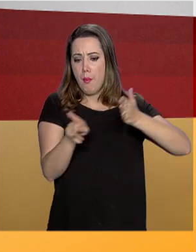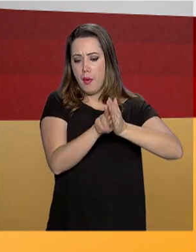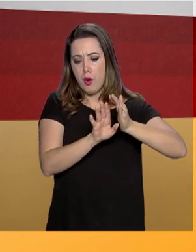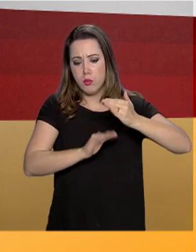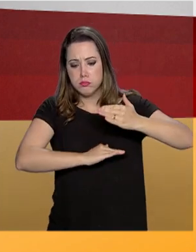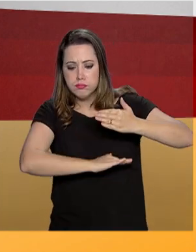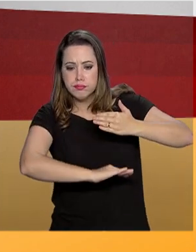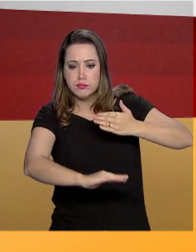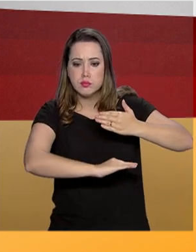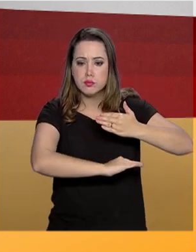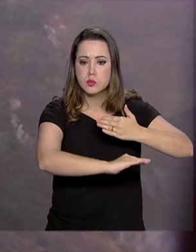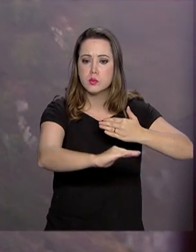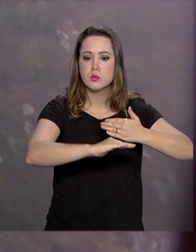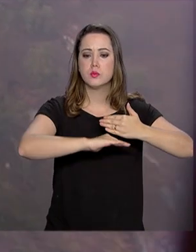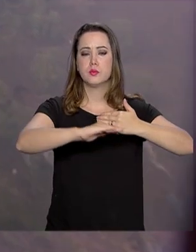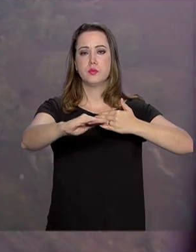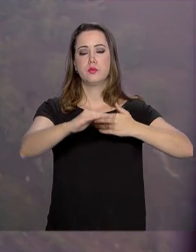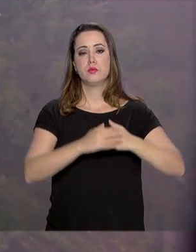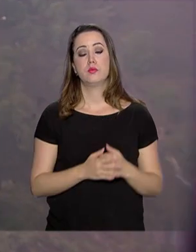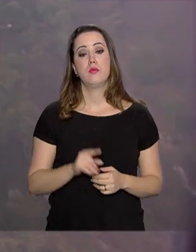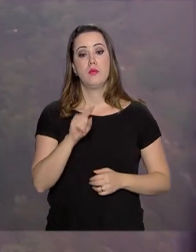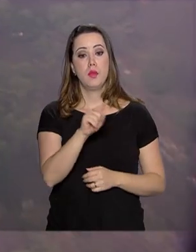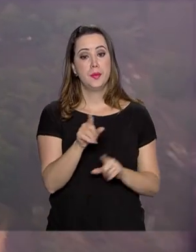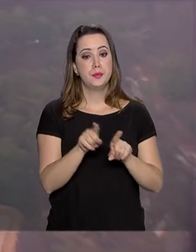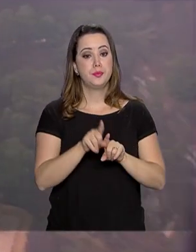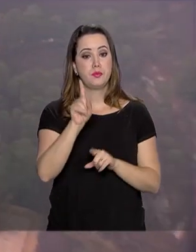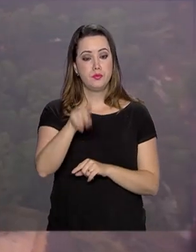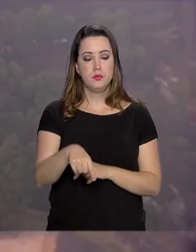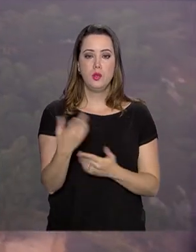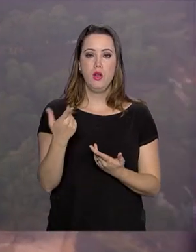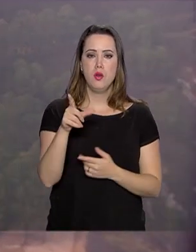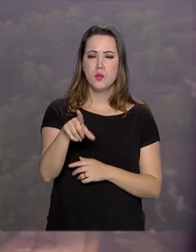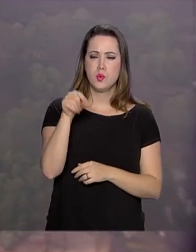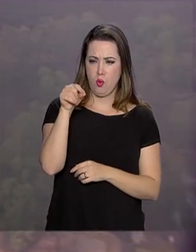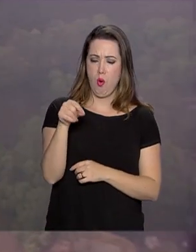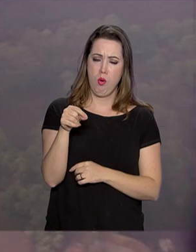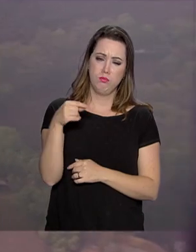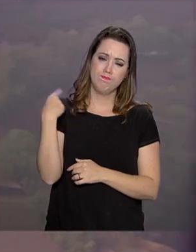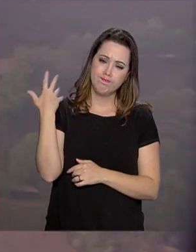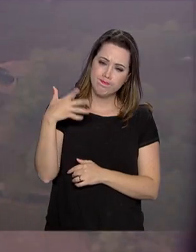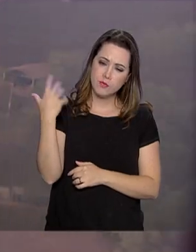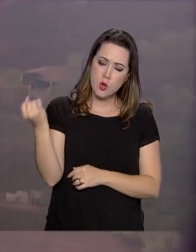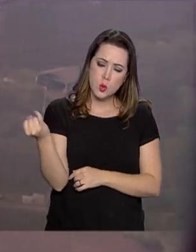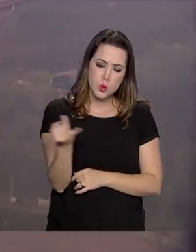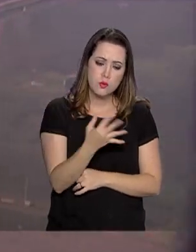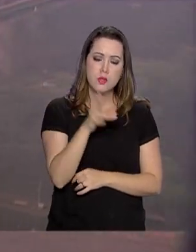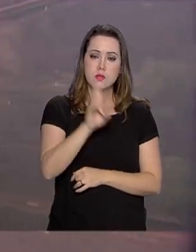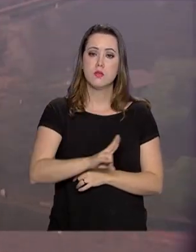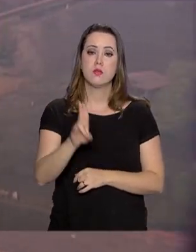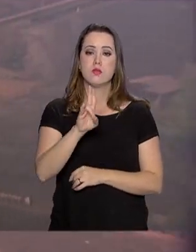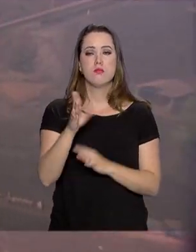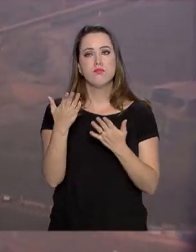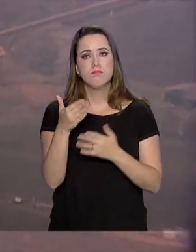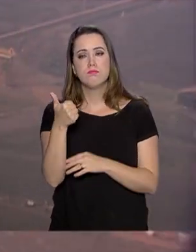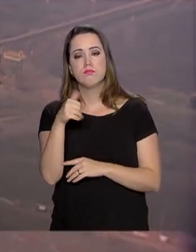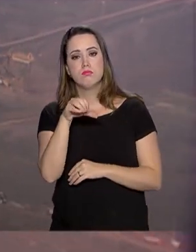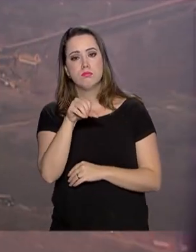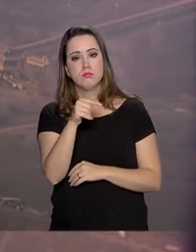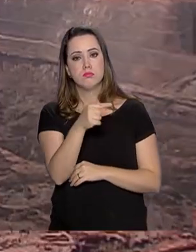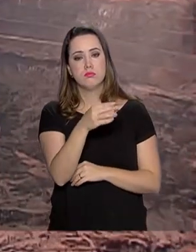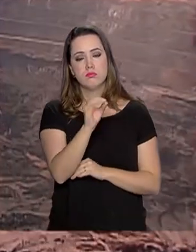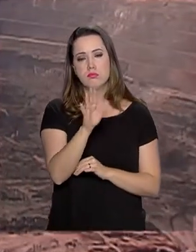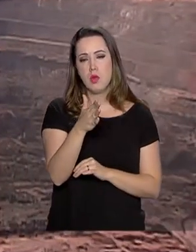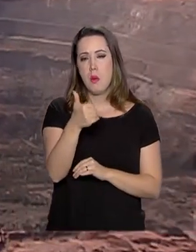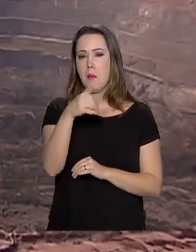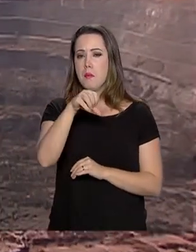próprio rejeito depositado. O modelo a montante era uma opção muito usada pela mineração entre as décadas de 70 e